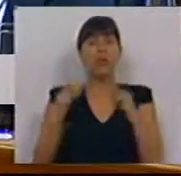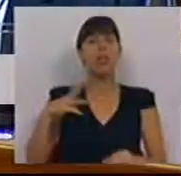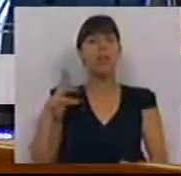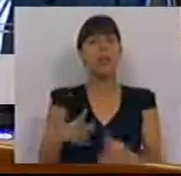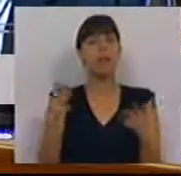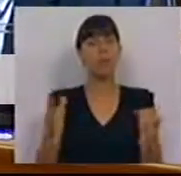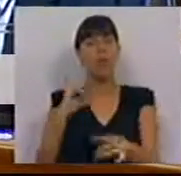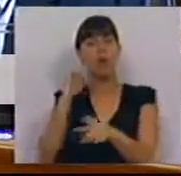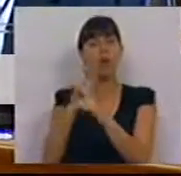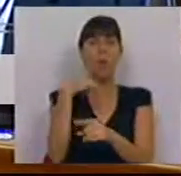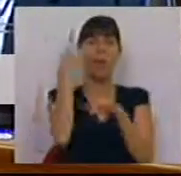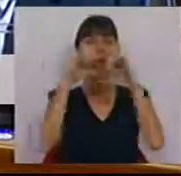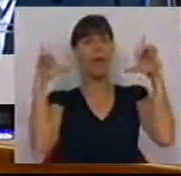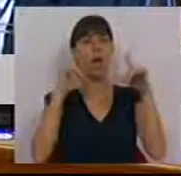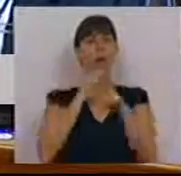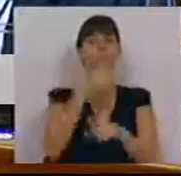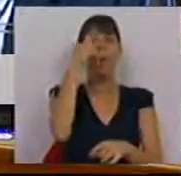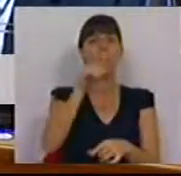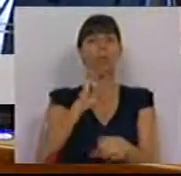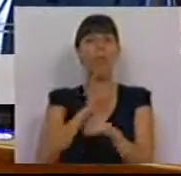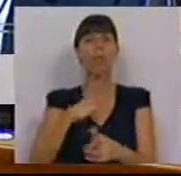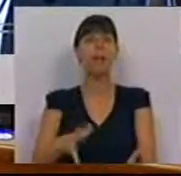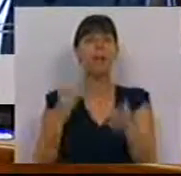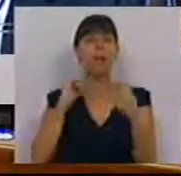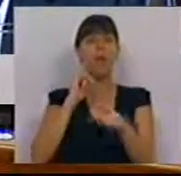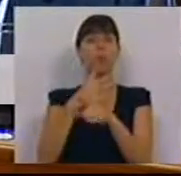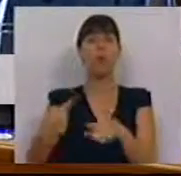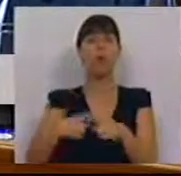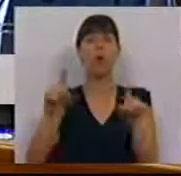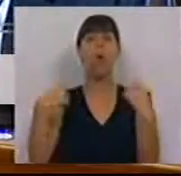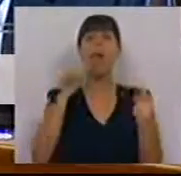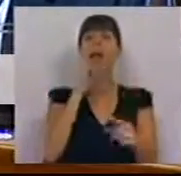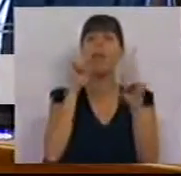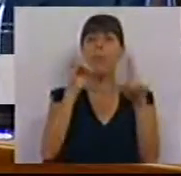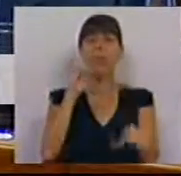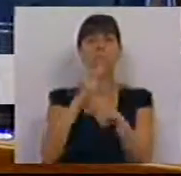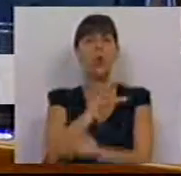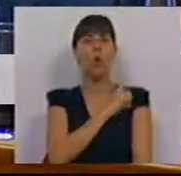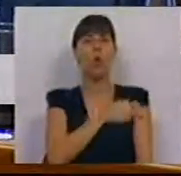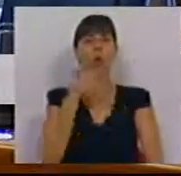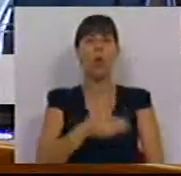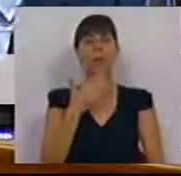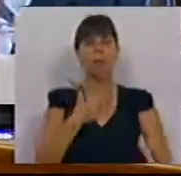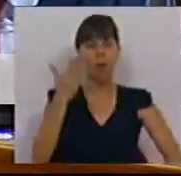Portugal com outra cara com outra pessoa com outro querer com outro entusiasmo com outra capacidade e com outra competência muito obrigado obrigado. Tchau.